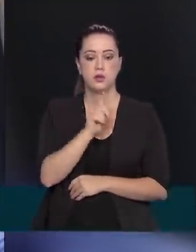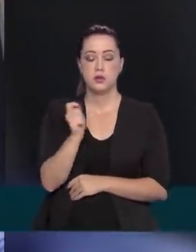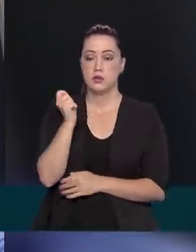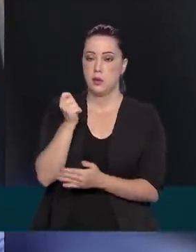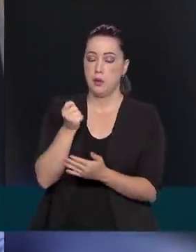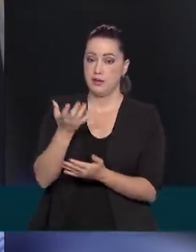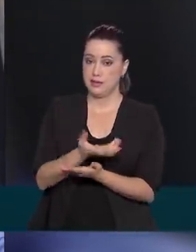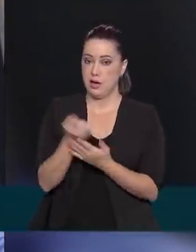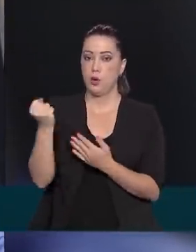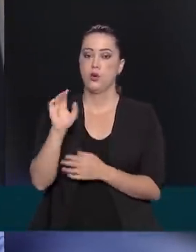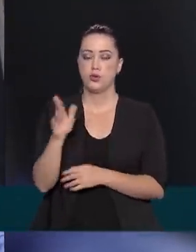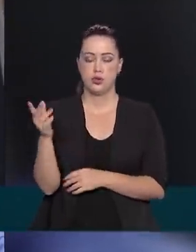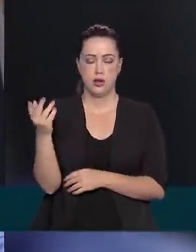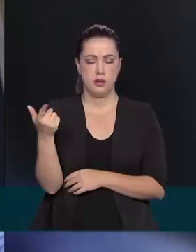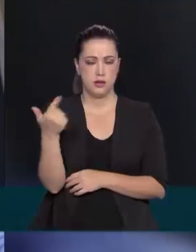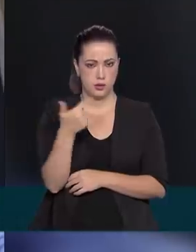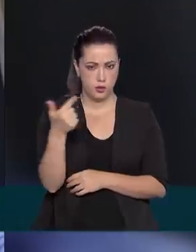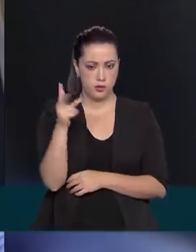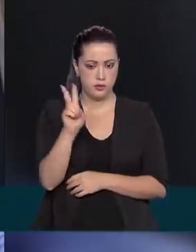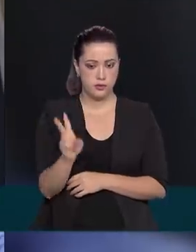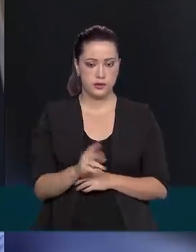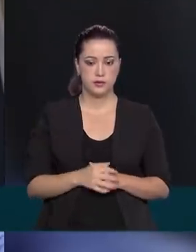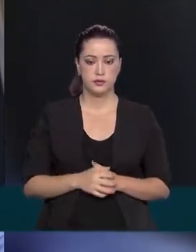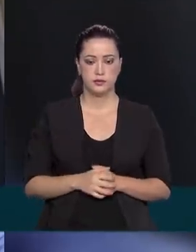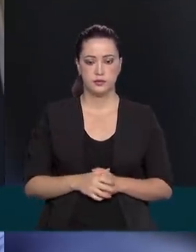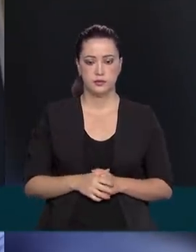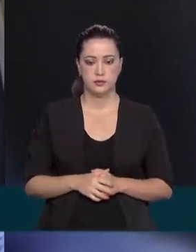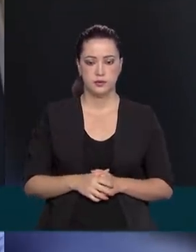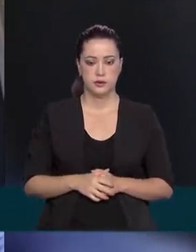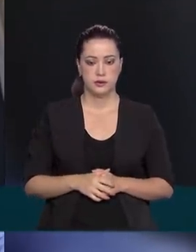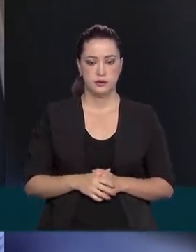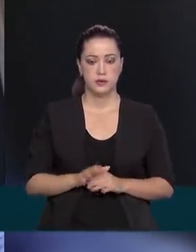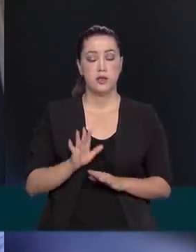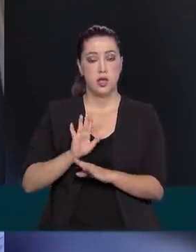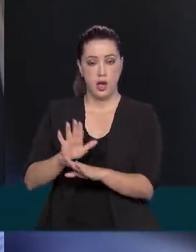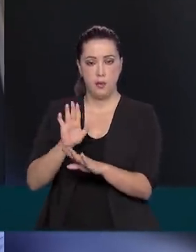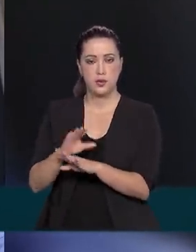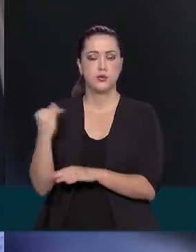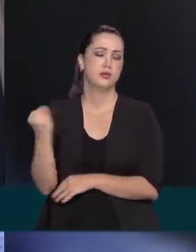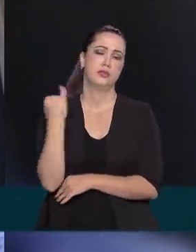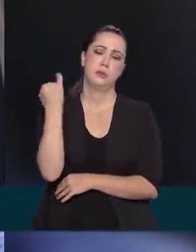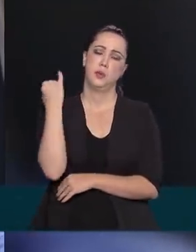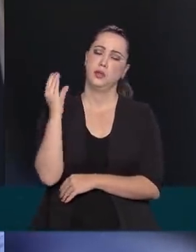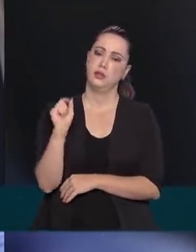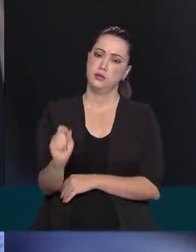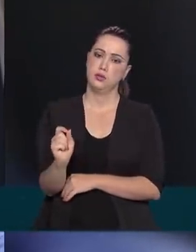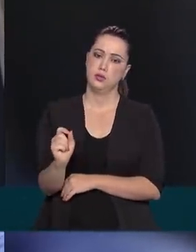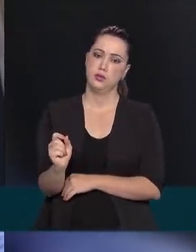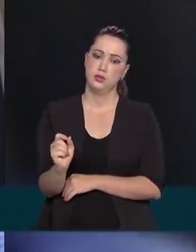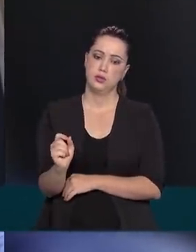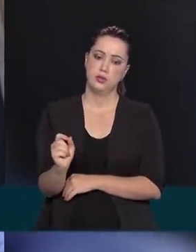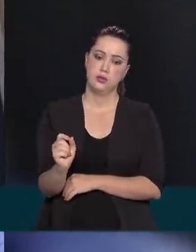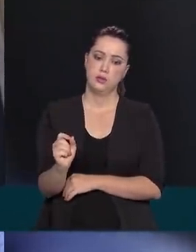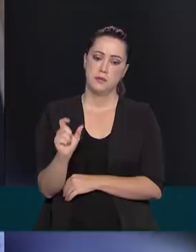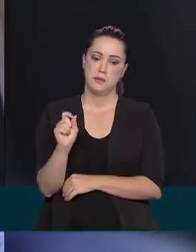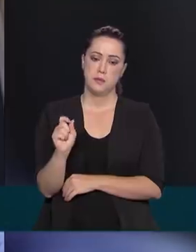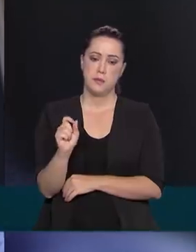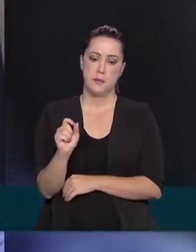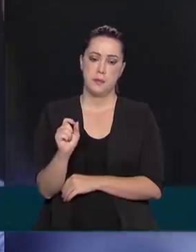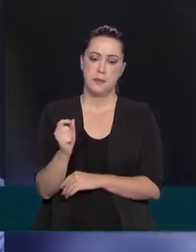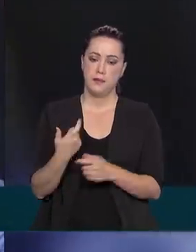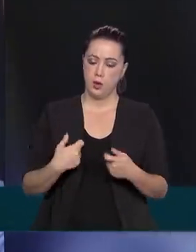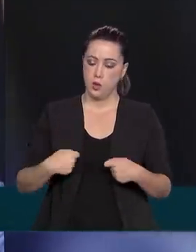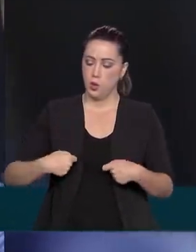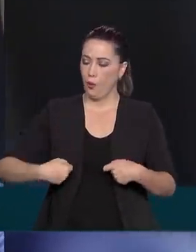parcela de R$ 600. E é um auxílio que veio para ajudar, para somar nas